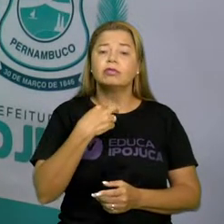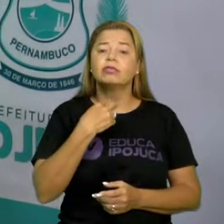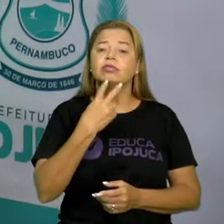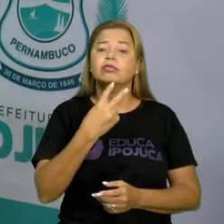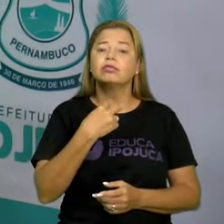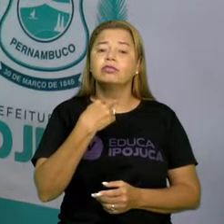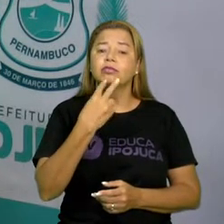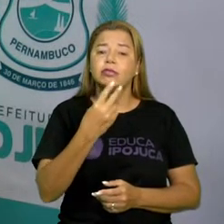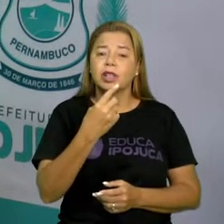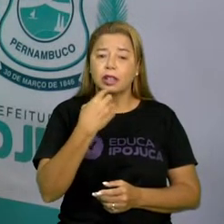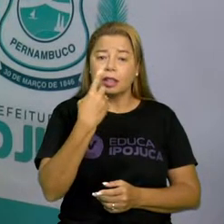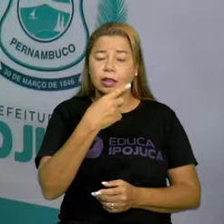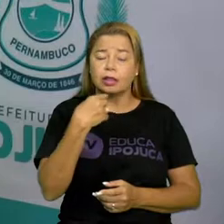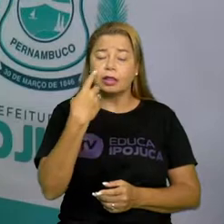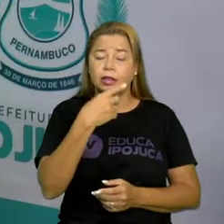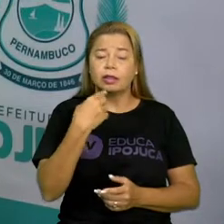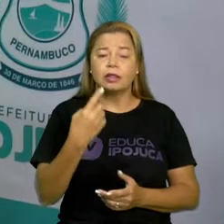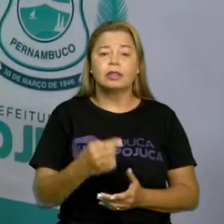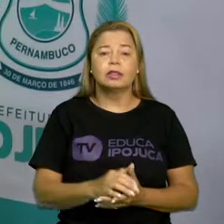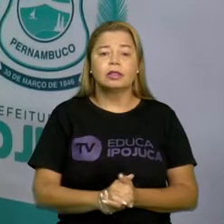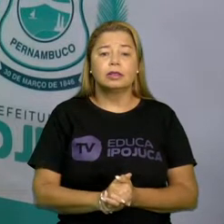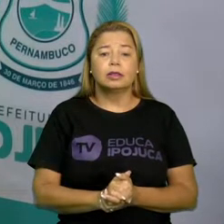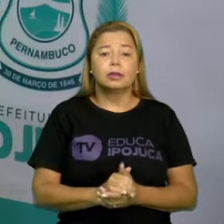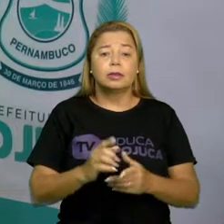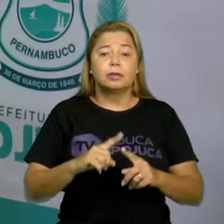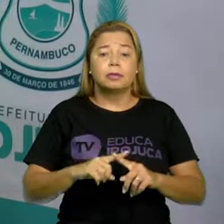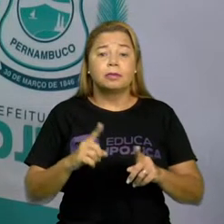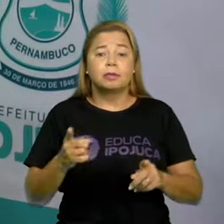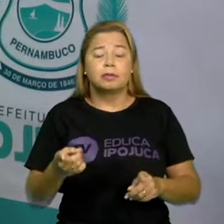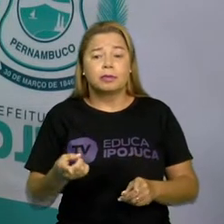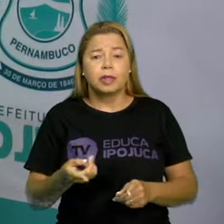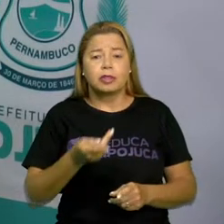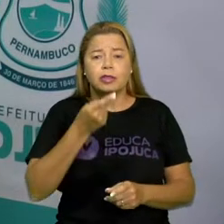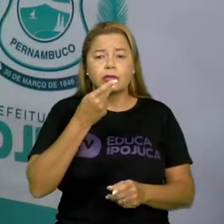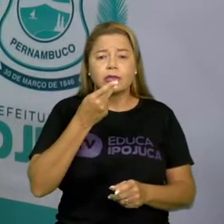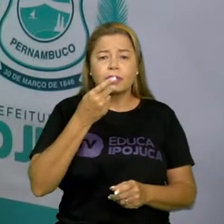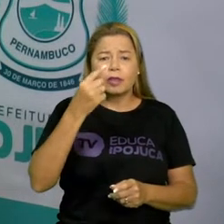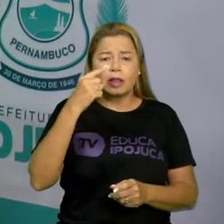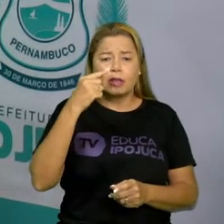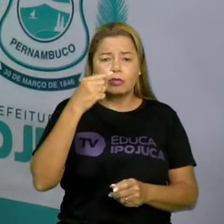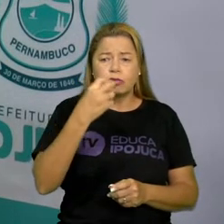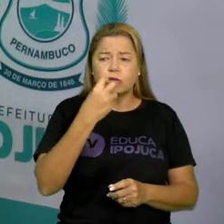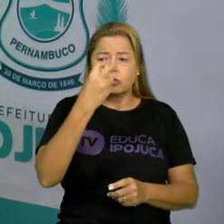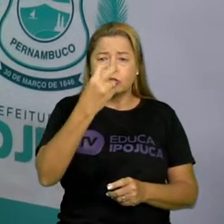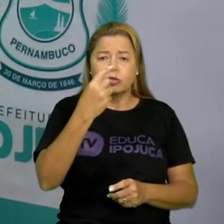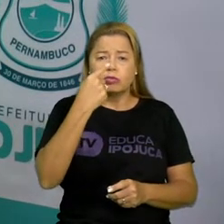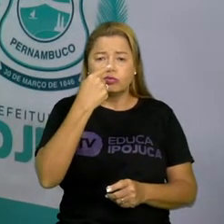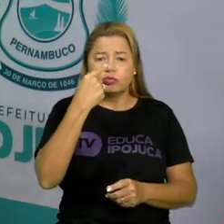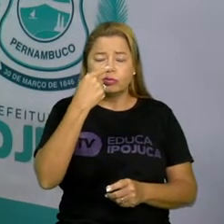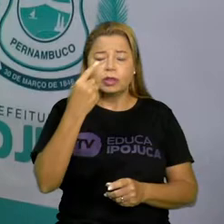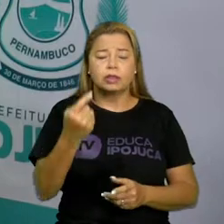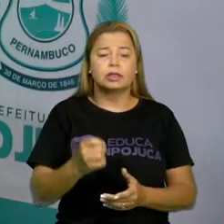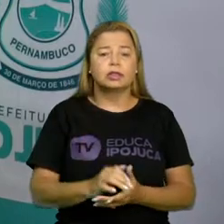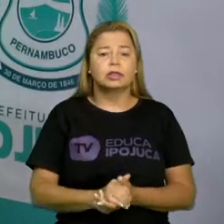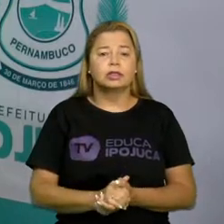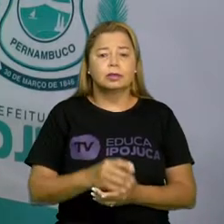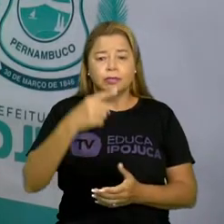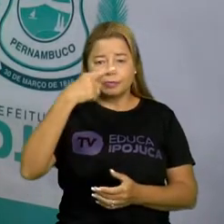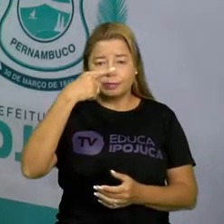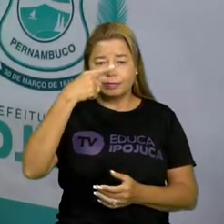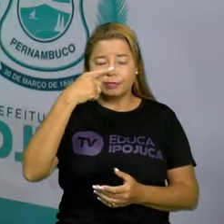pela boca. Mas tem os que saem pelo som nasal. Aqui.